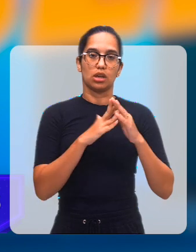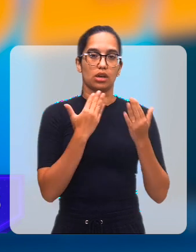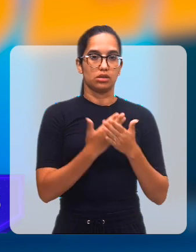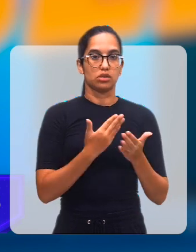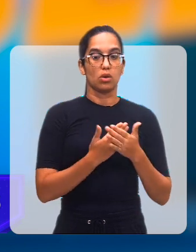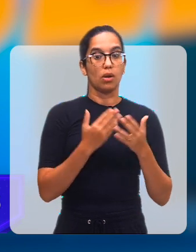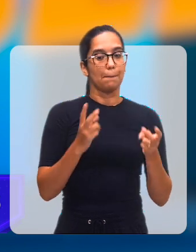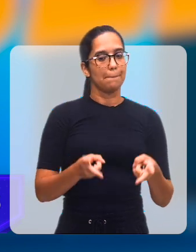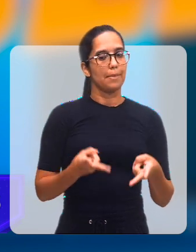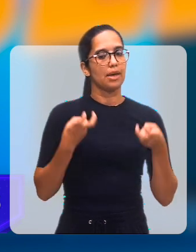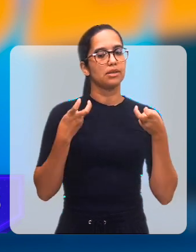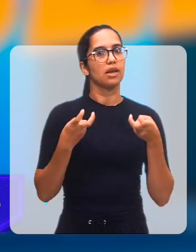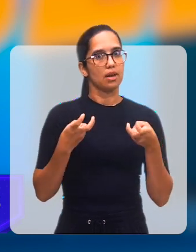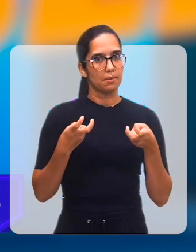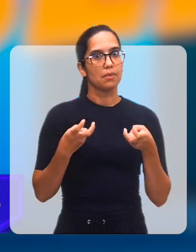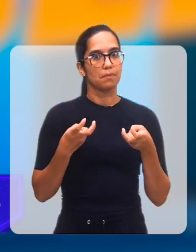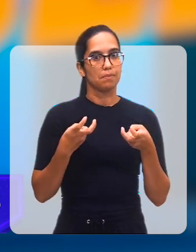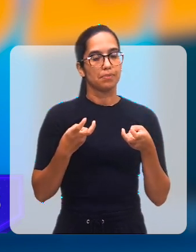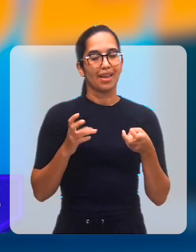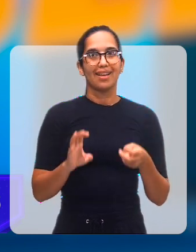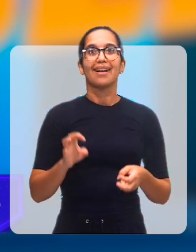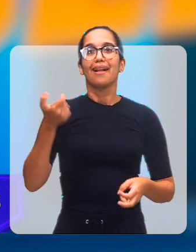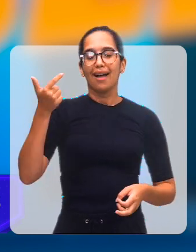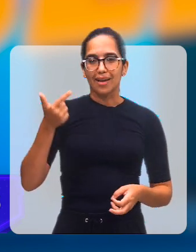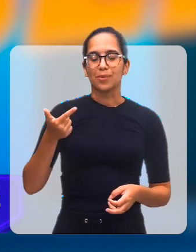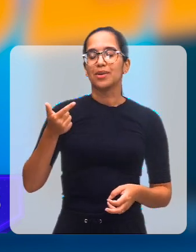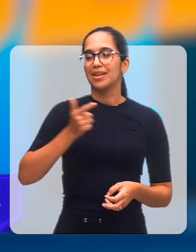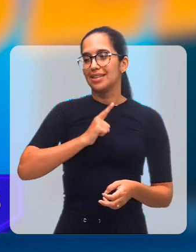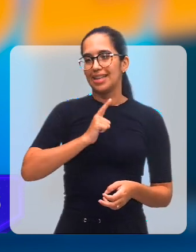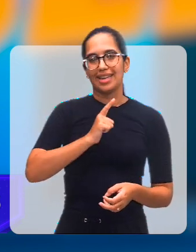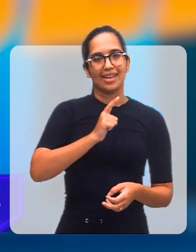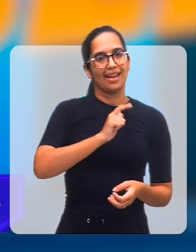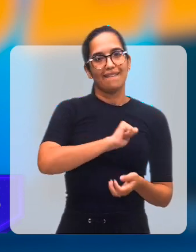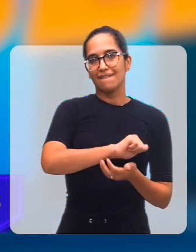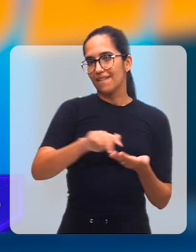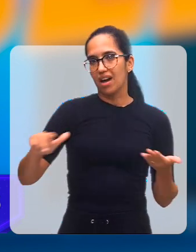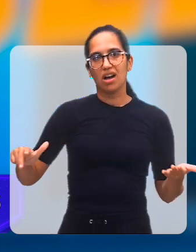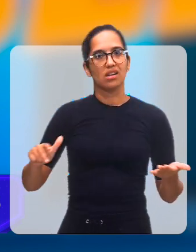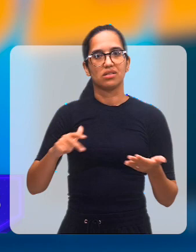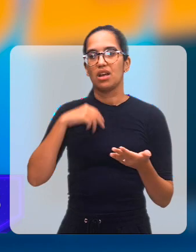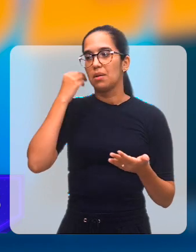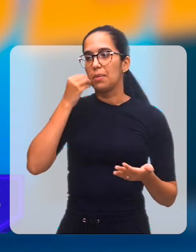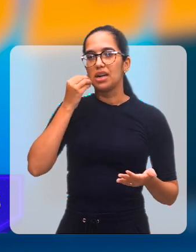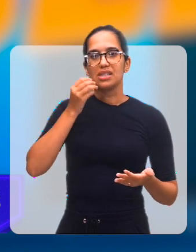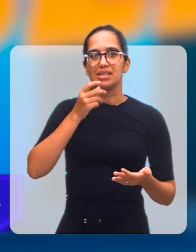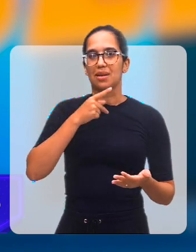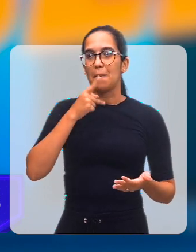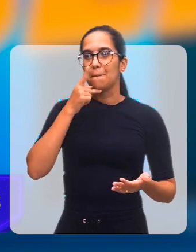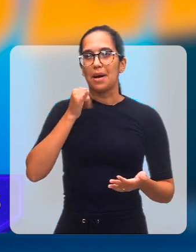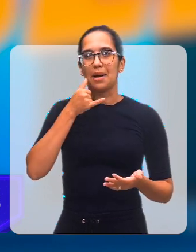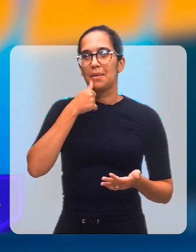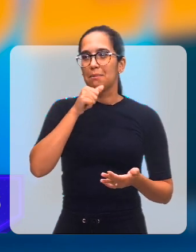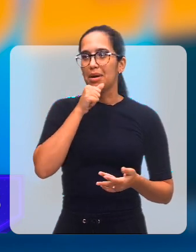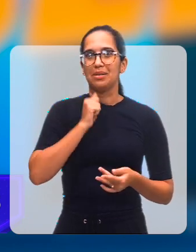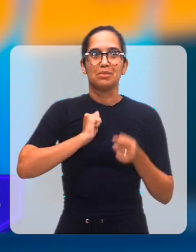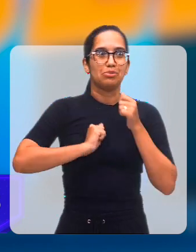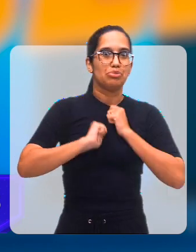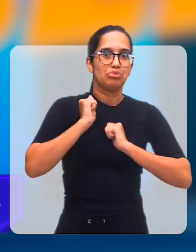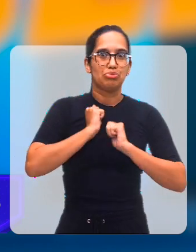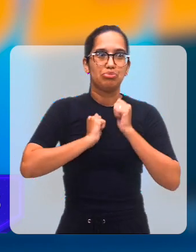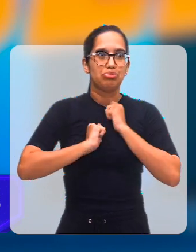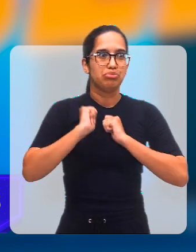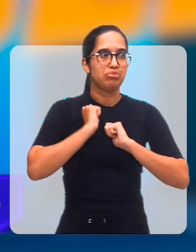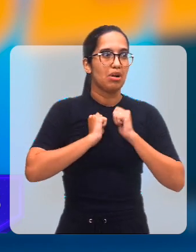primeiro faz essa detecção. Claro que nós temos muitos casos de pais que já têm aquela ansiedade e que já